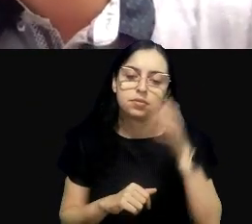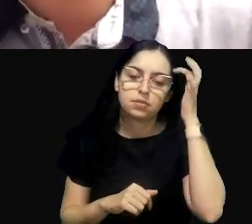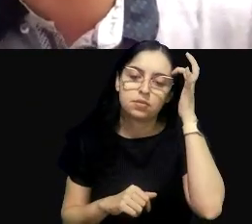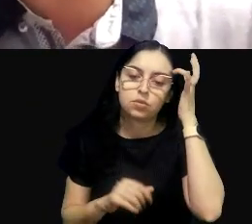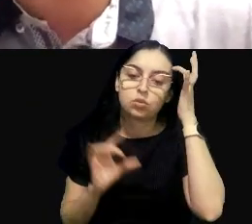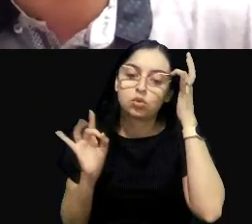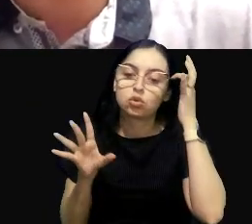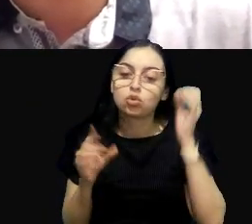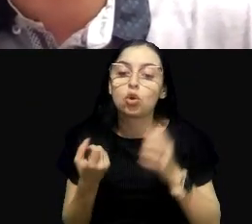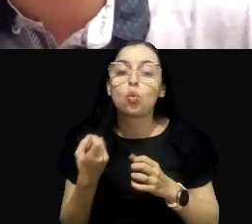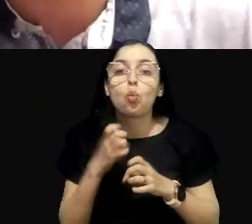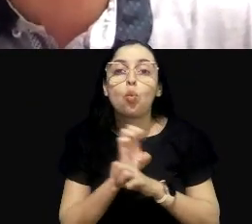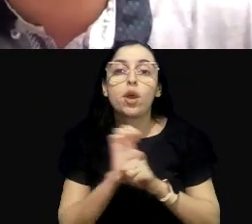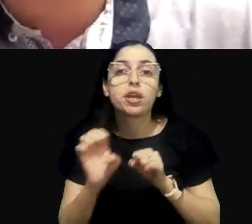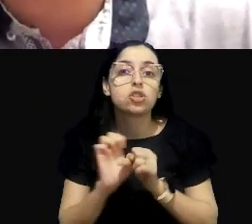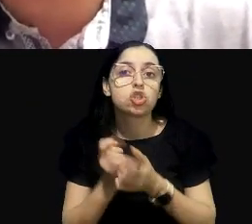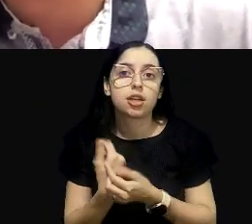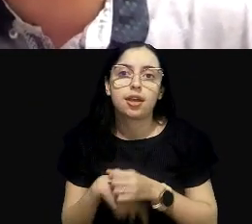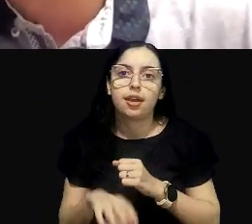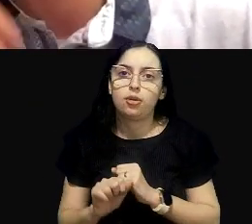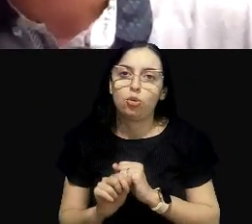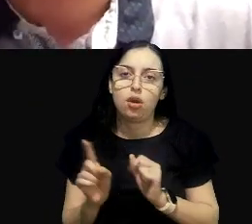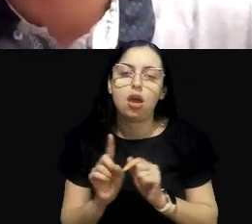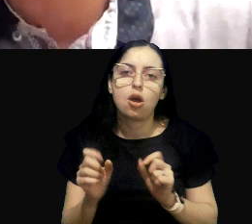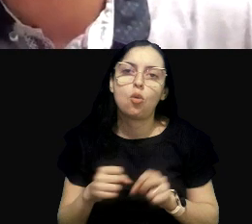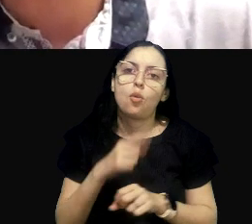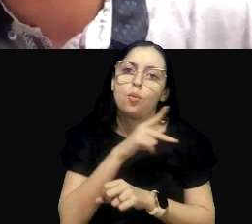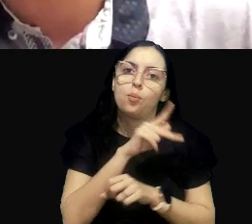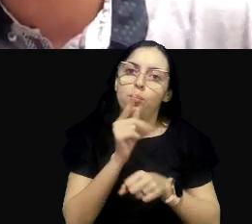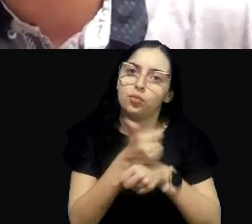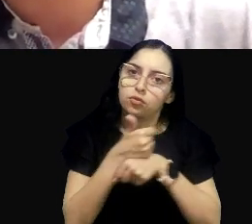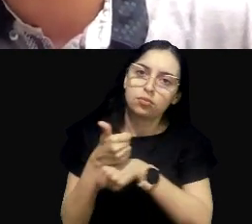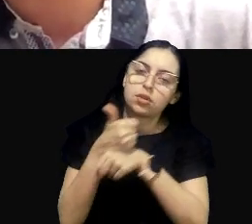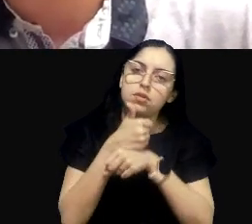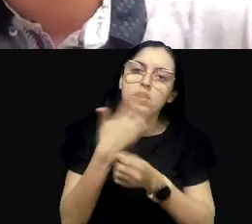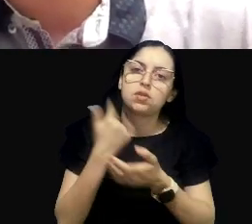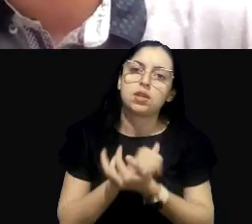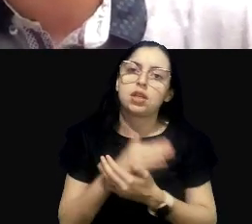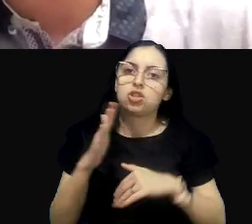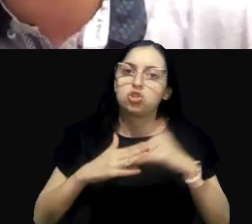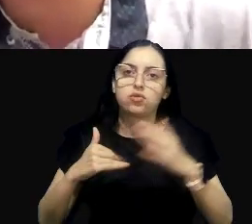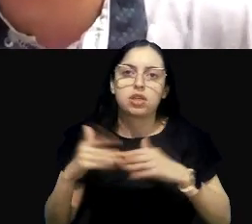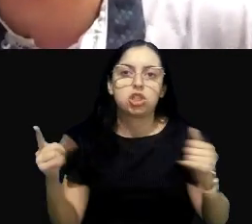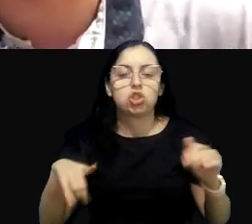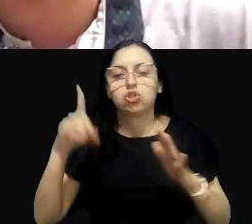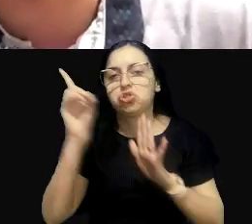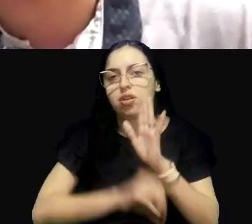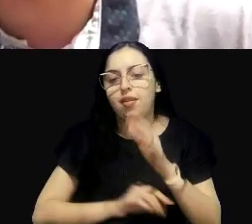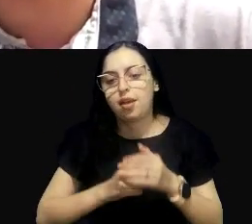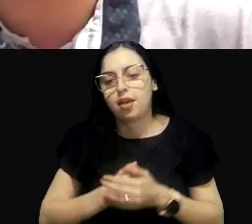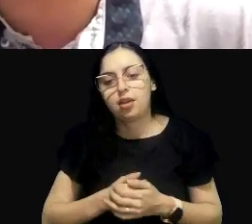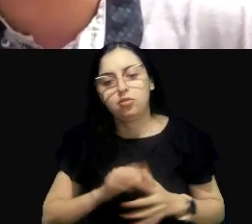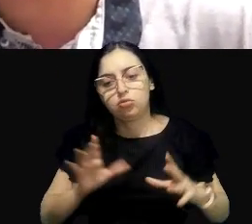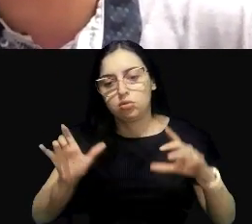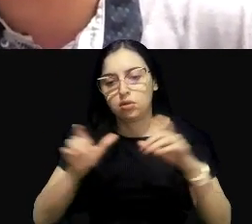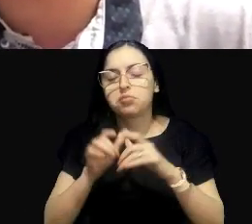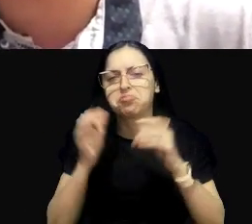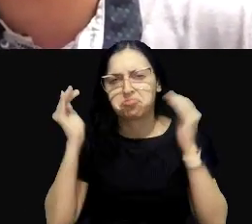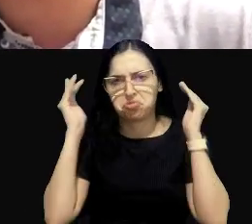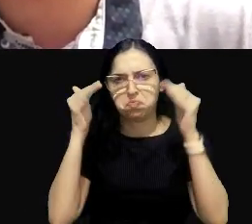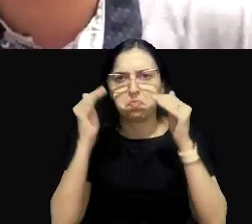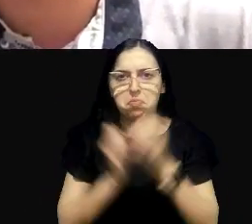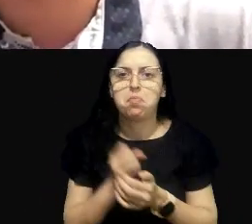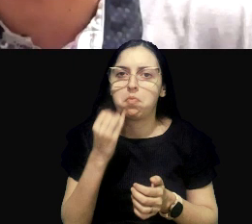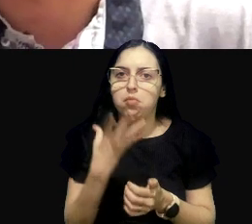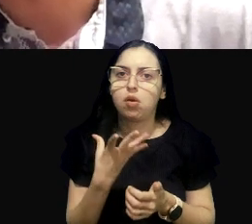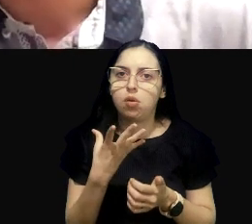só de engenheiros, mas a gente precisa de pessoas de outra formação. Inclusive, o pessoal do direito. E acho que esse fórum é bastante apropriado para esse tipo